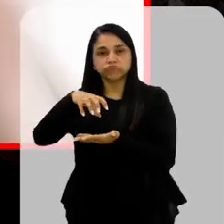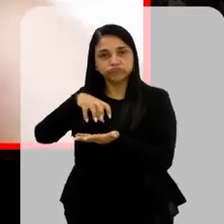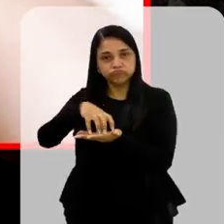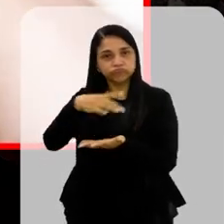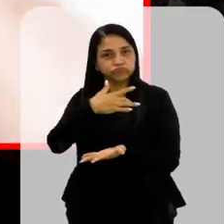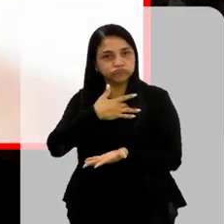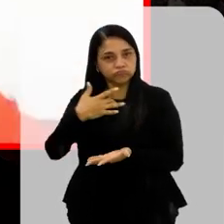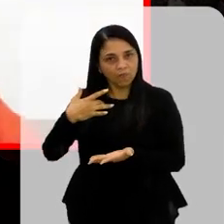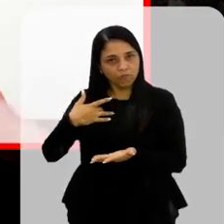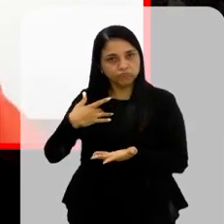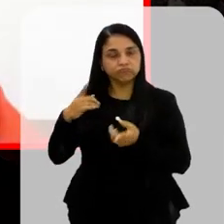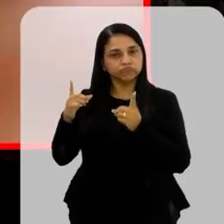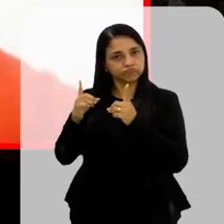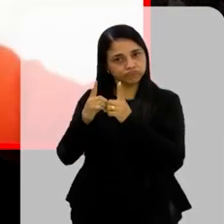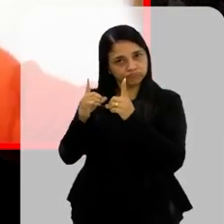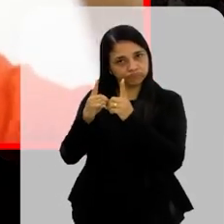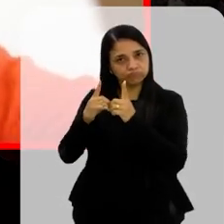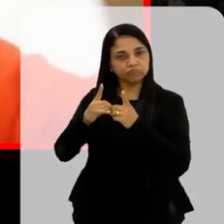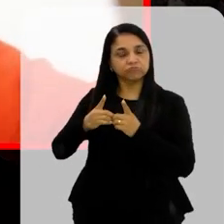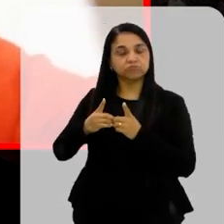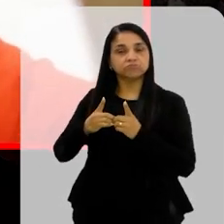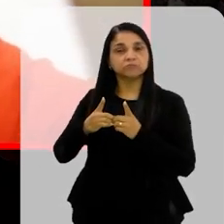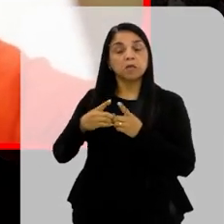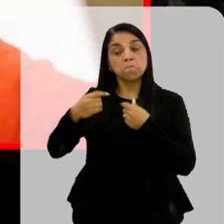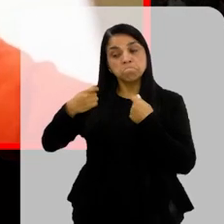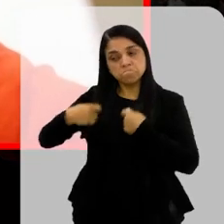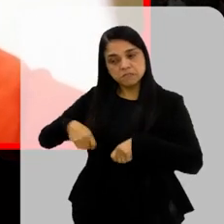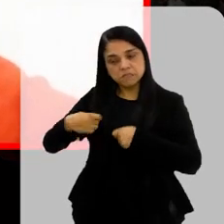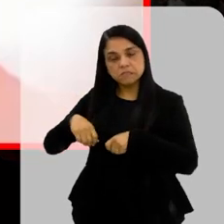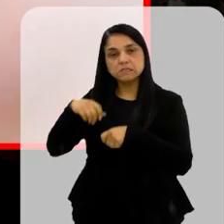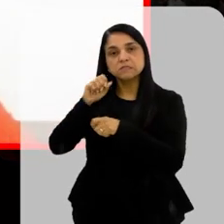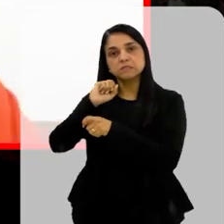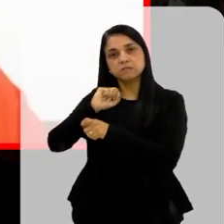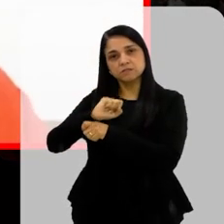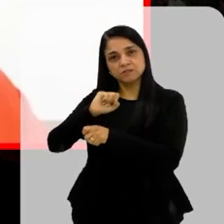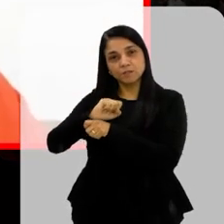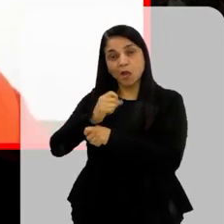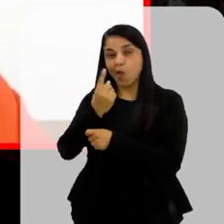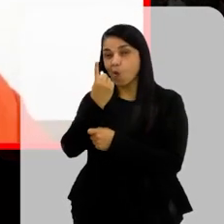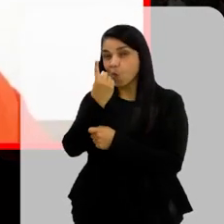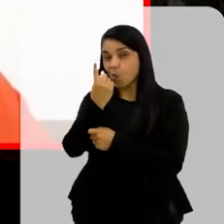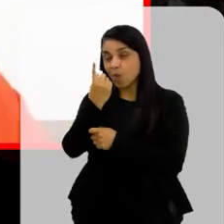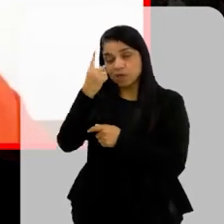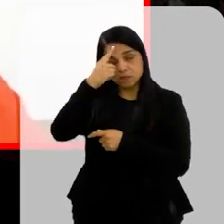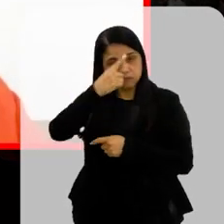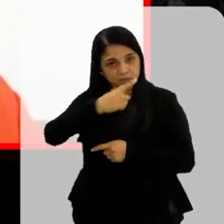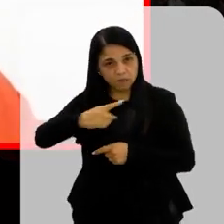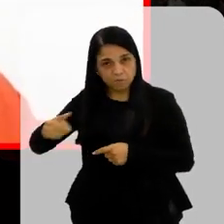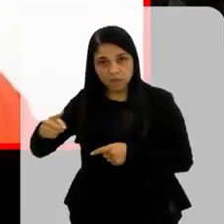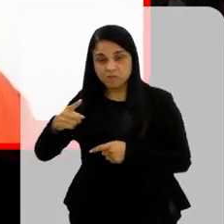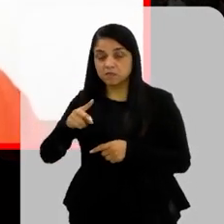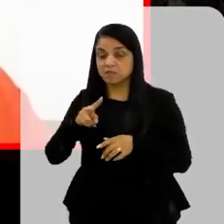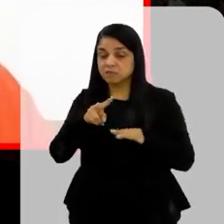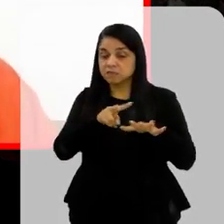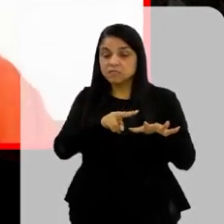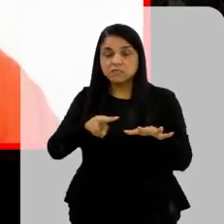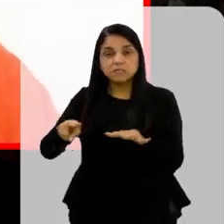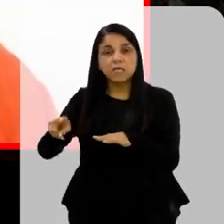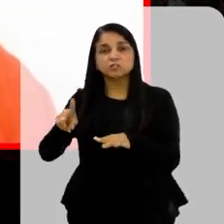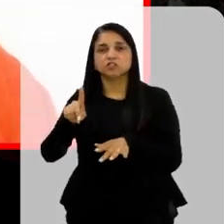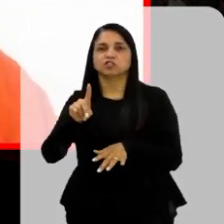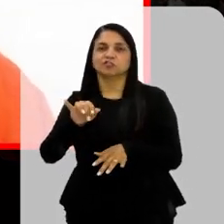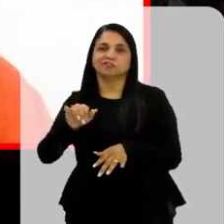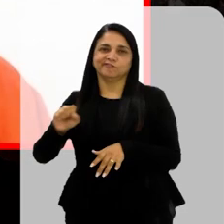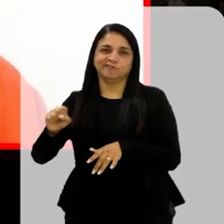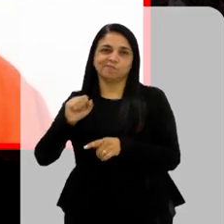me atende E precisei Esperar Até uma semana Até sete dias úteis Para